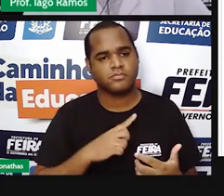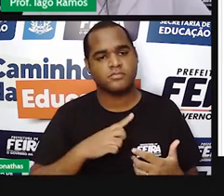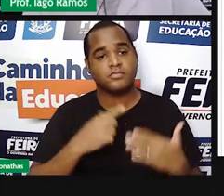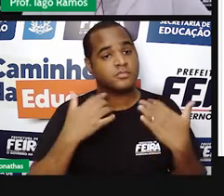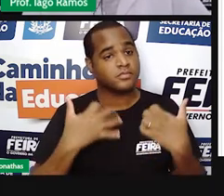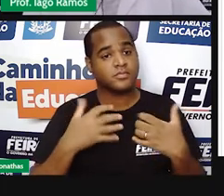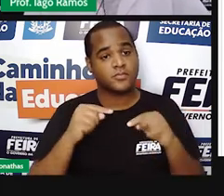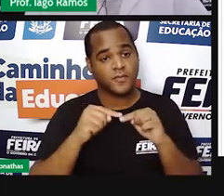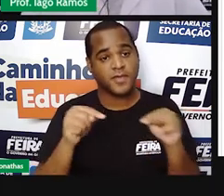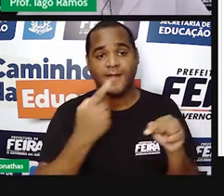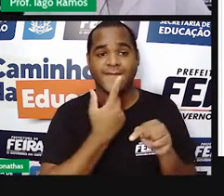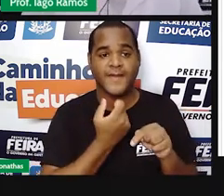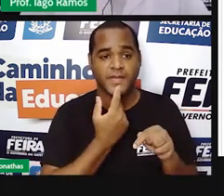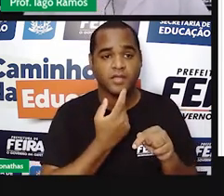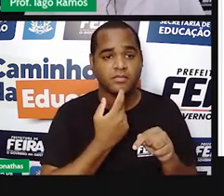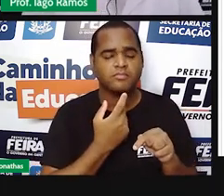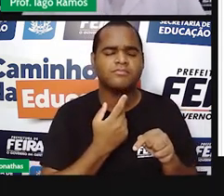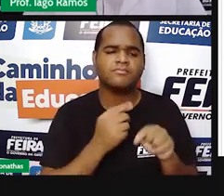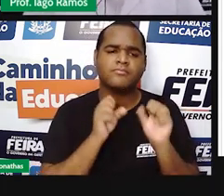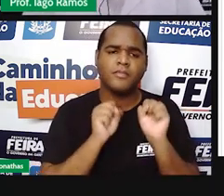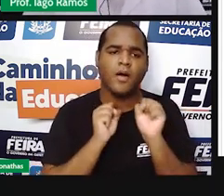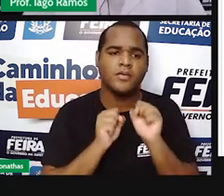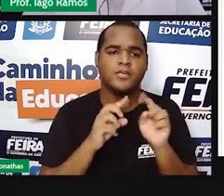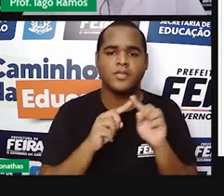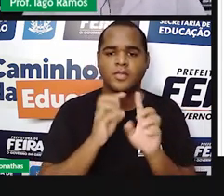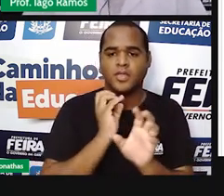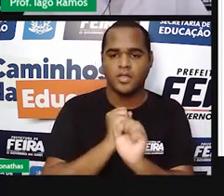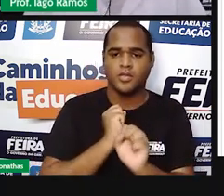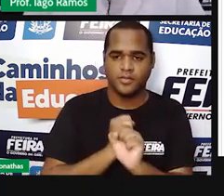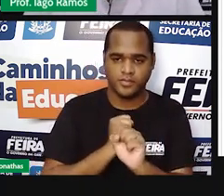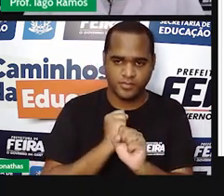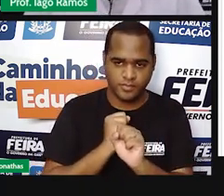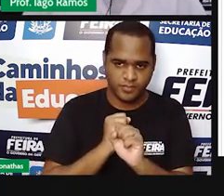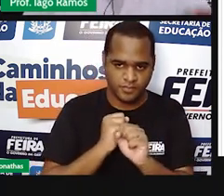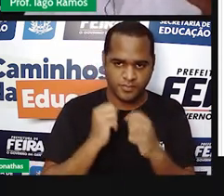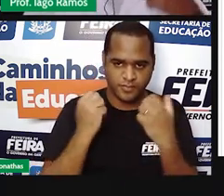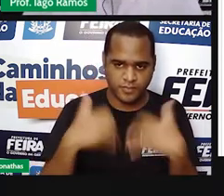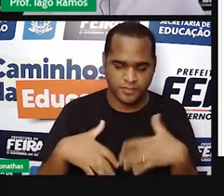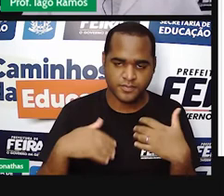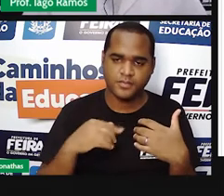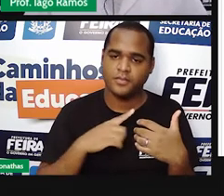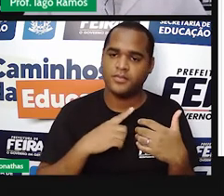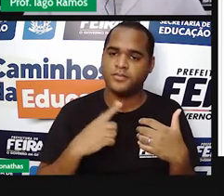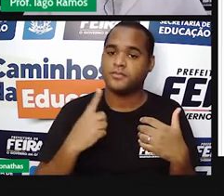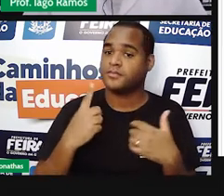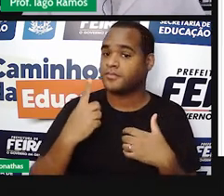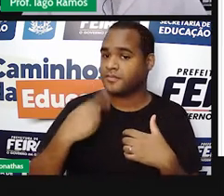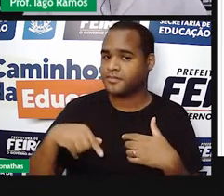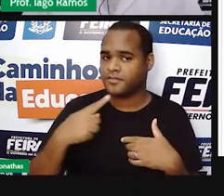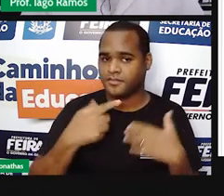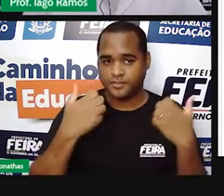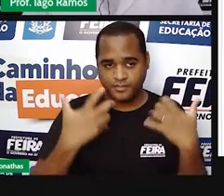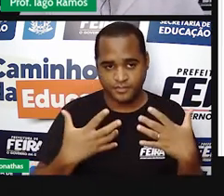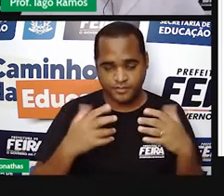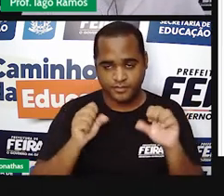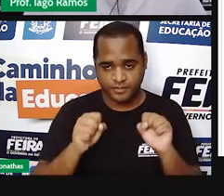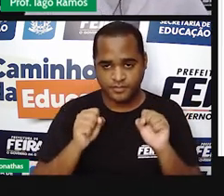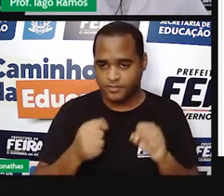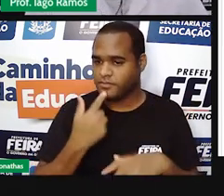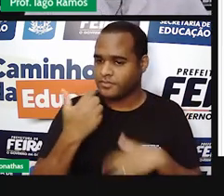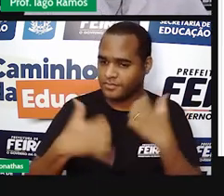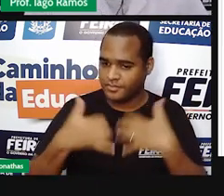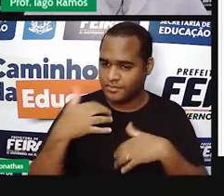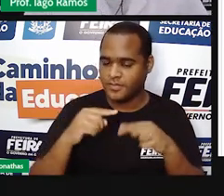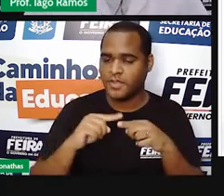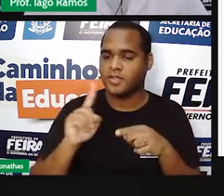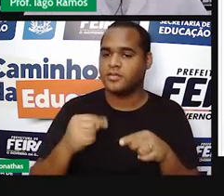números grifados em vermelho servem para contar. Logo, a gente pode dizer que eles são números